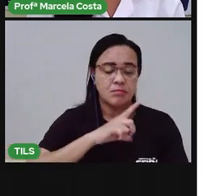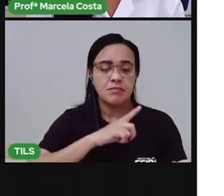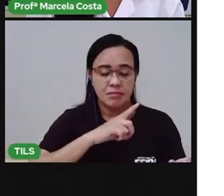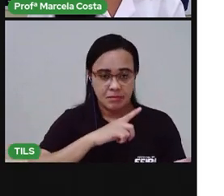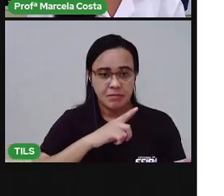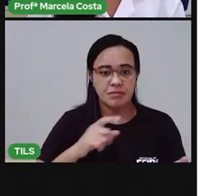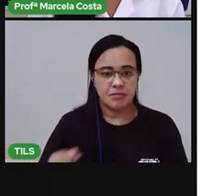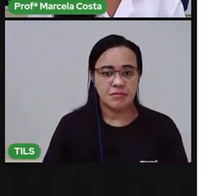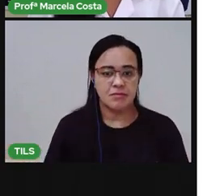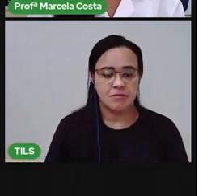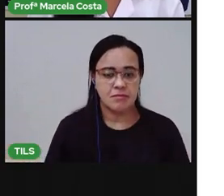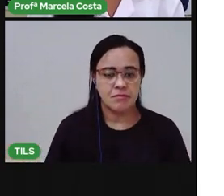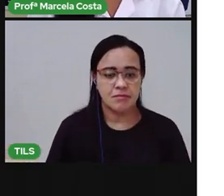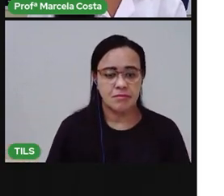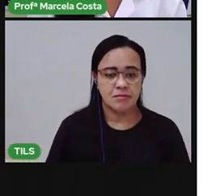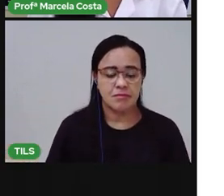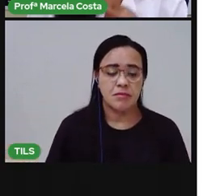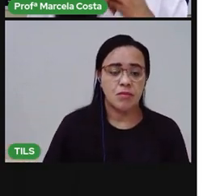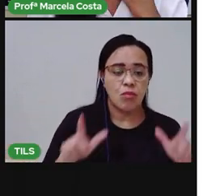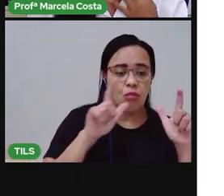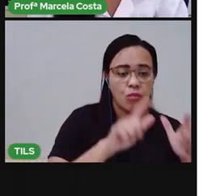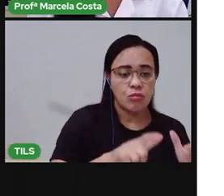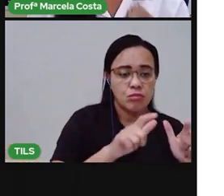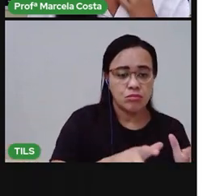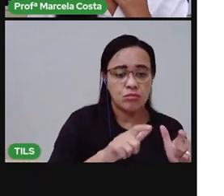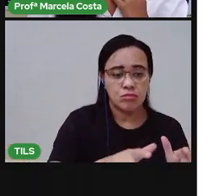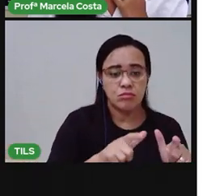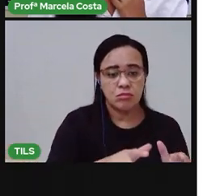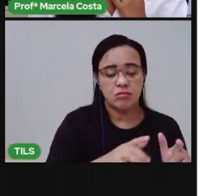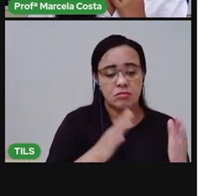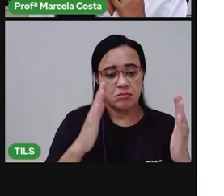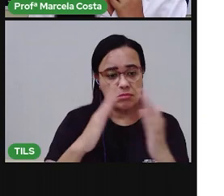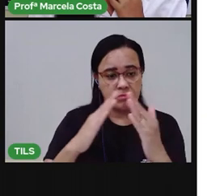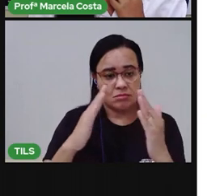São espaços como a casa,